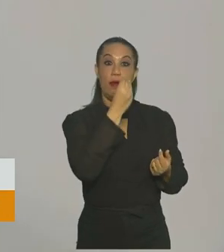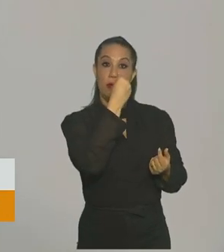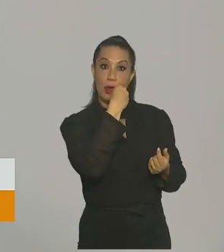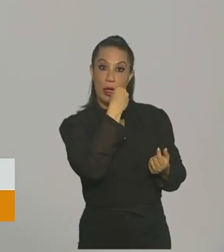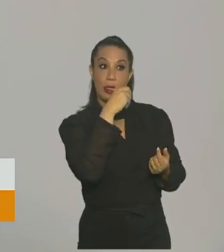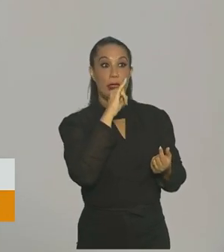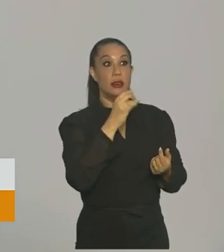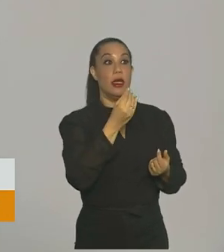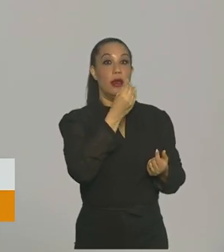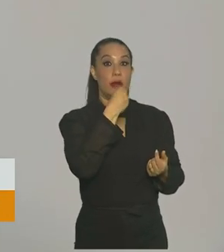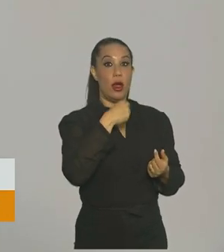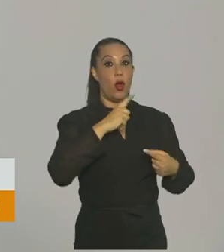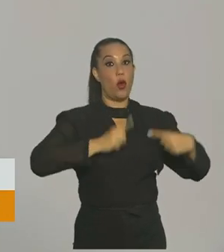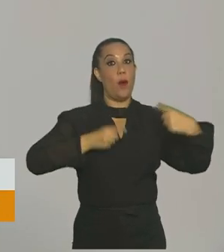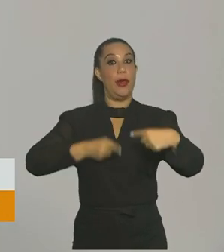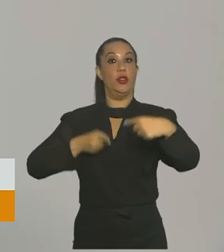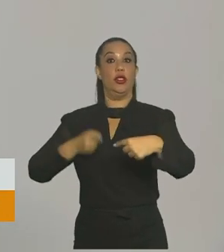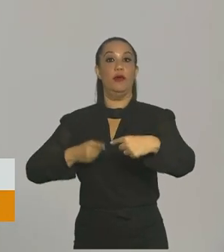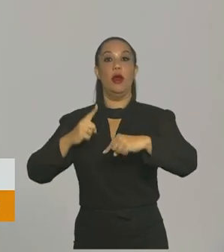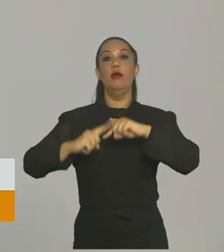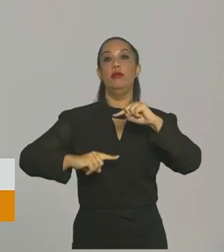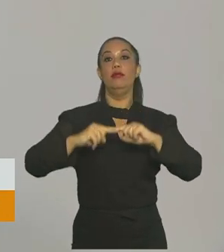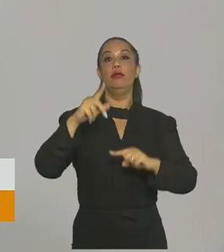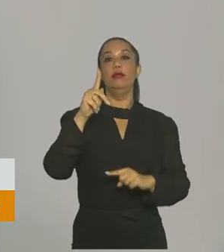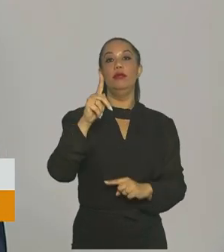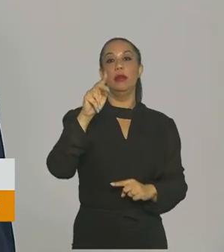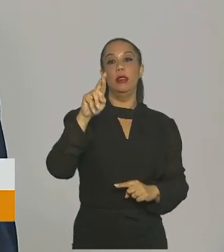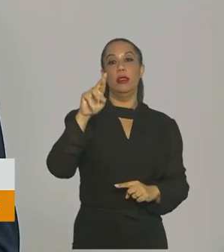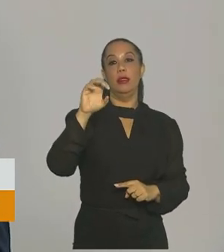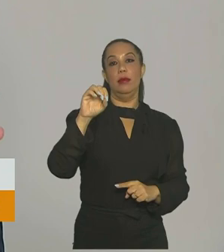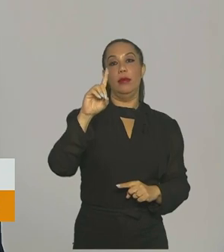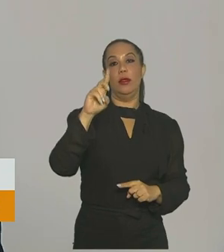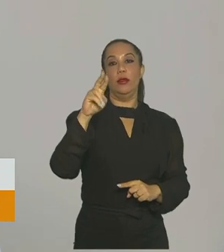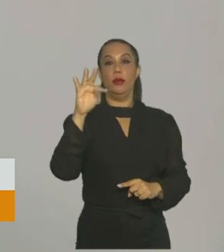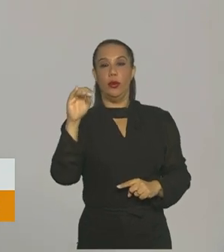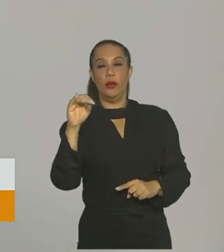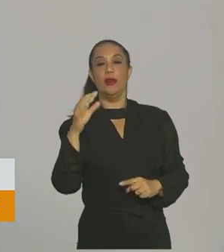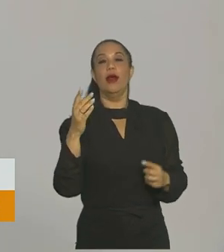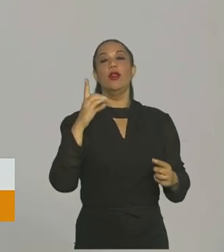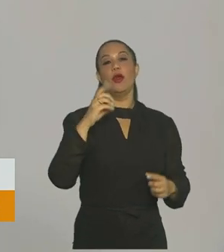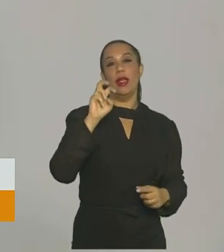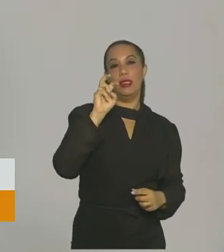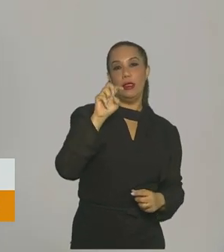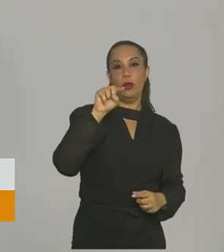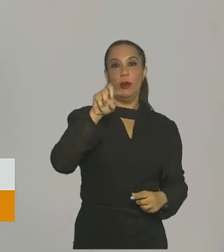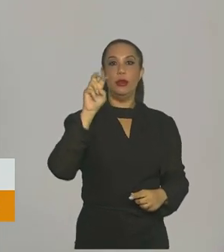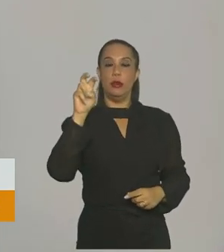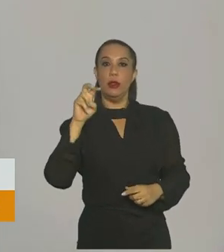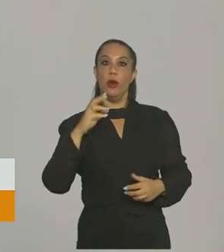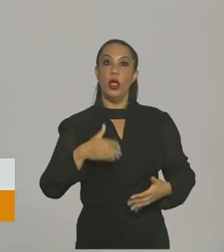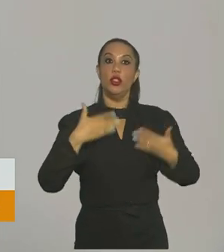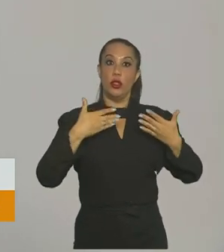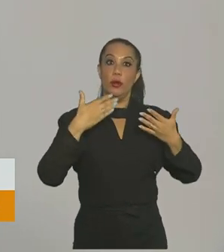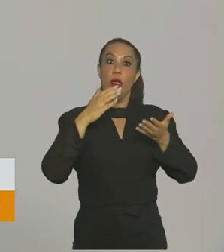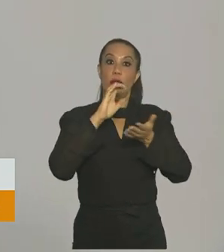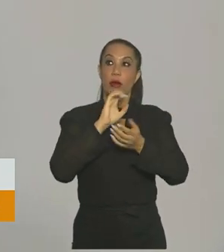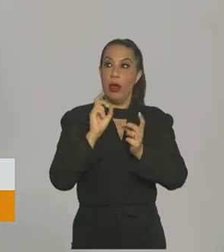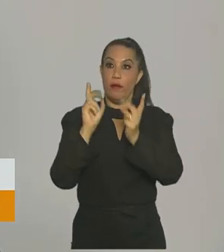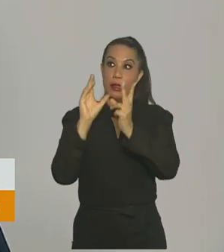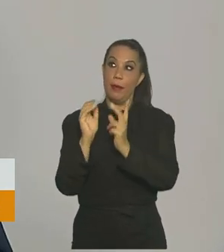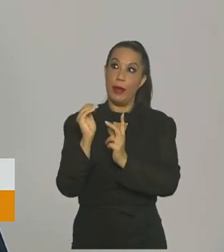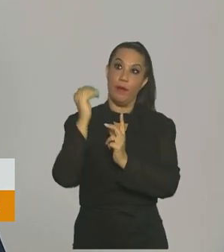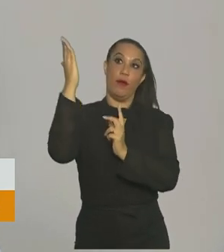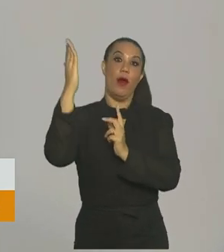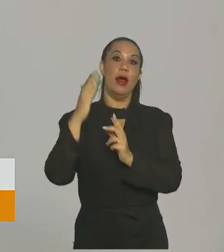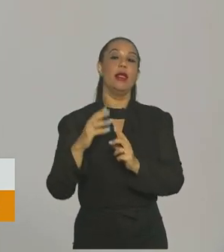moeda, mais competitivos são os produtos. Então, o fato do dólar estar em torno de 5,5, acaba estimulando as exportações. E